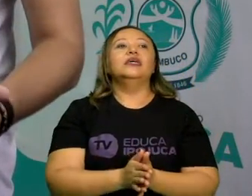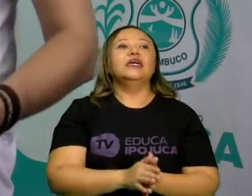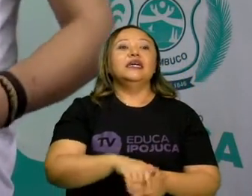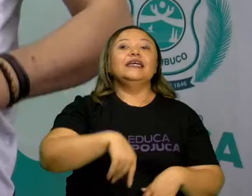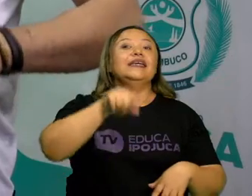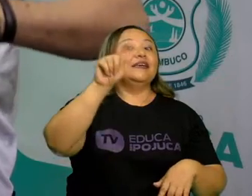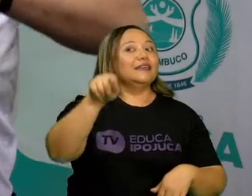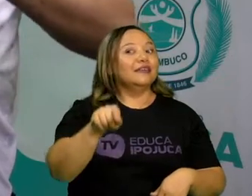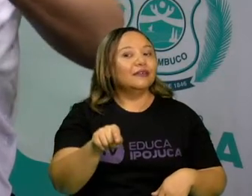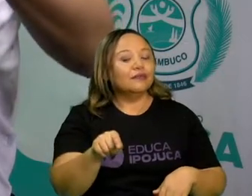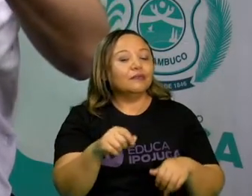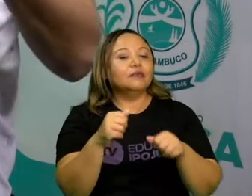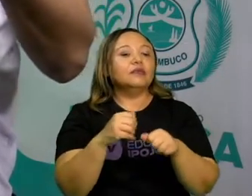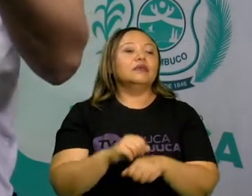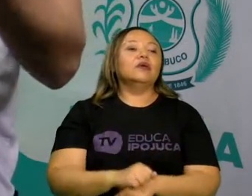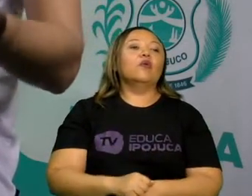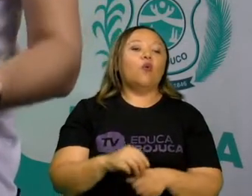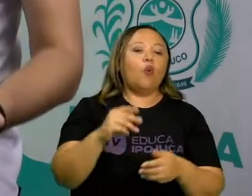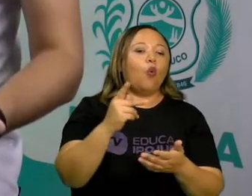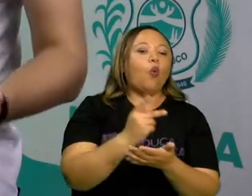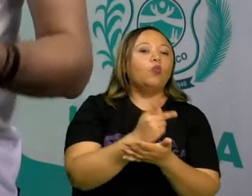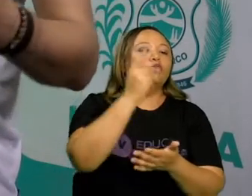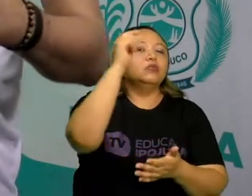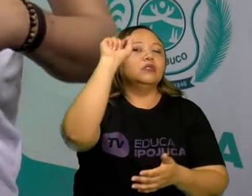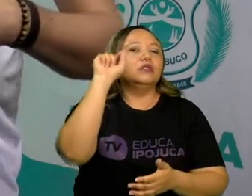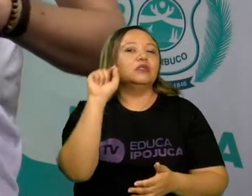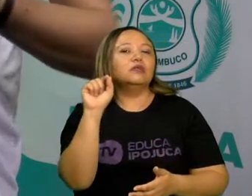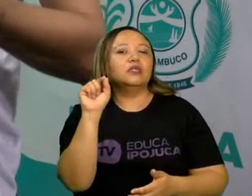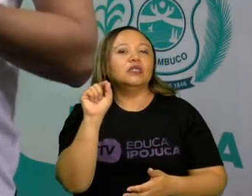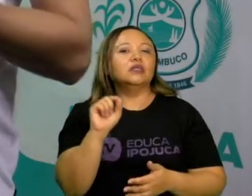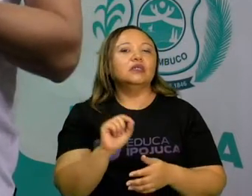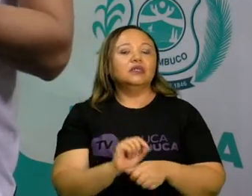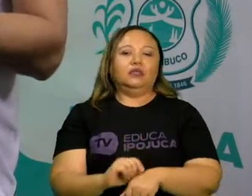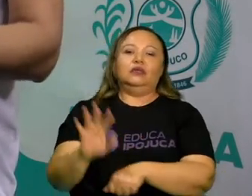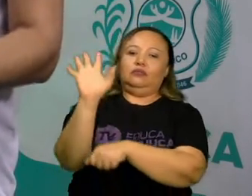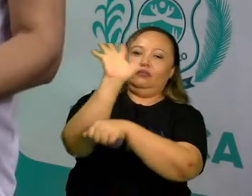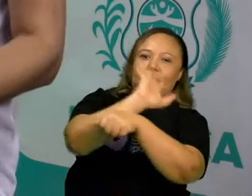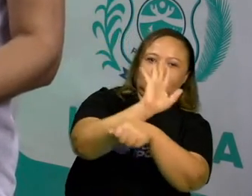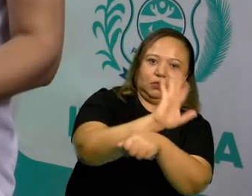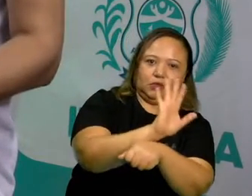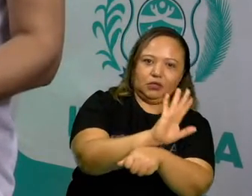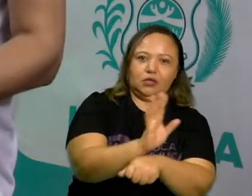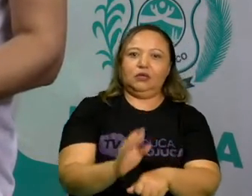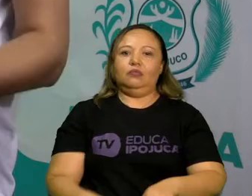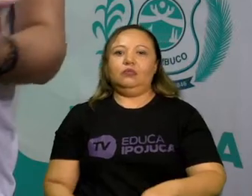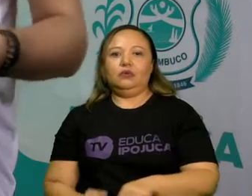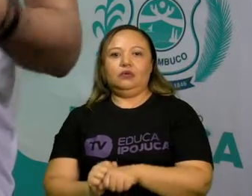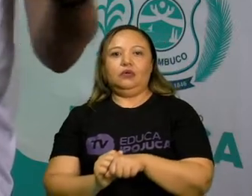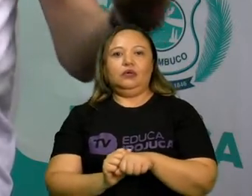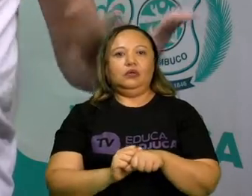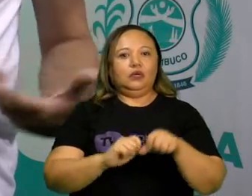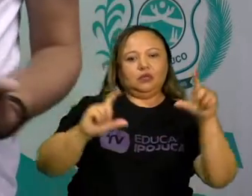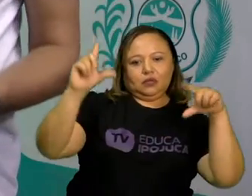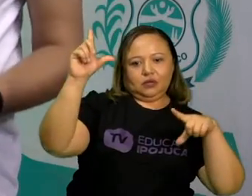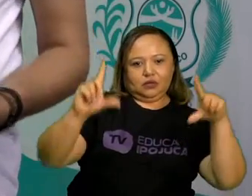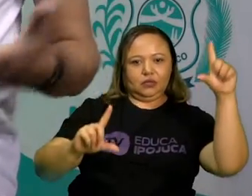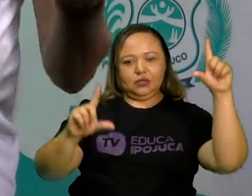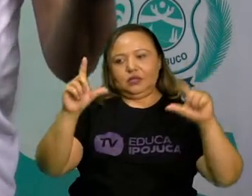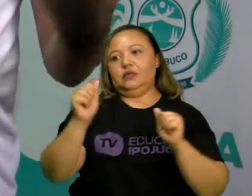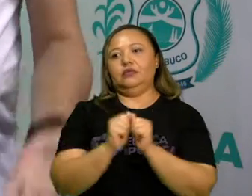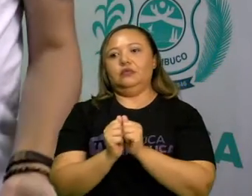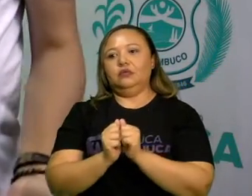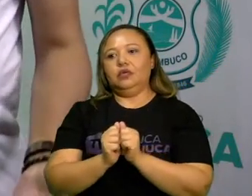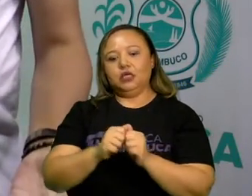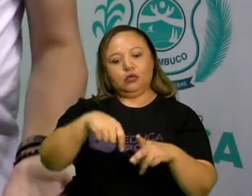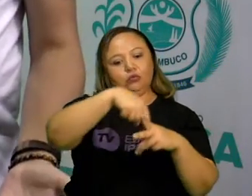Peça, Minha Mãe é uma Peça 2 e Minha Mãe é uma Peça 3, que fala sobre exatamente